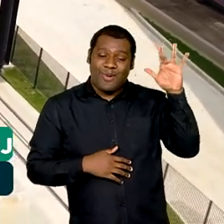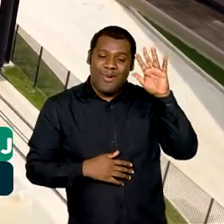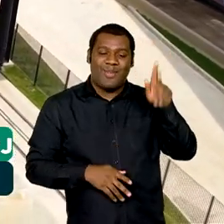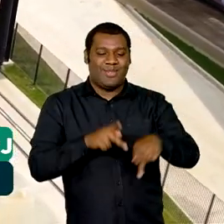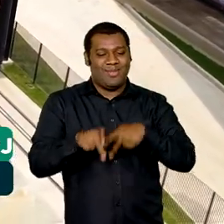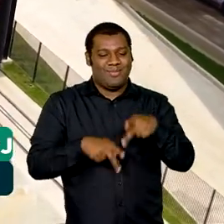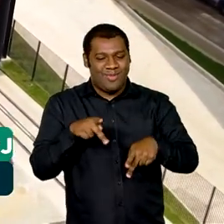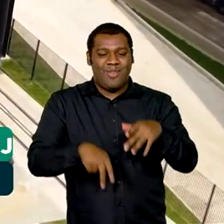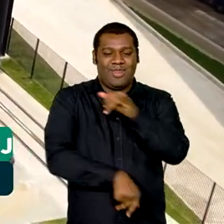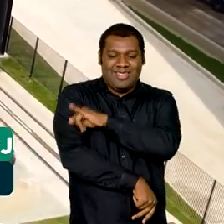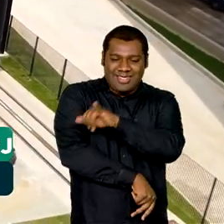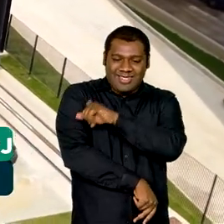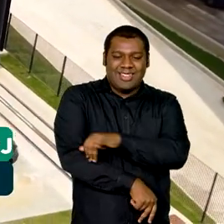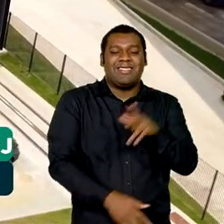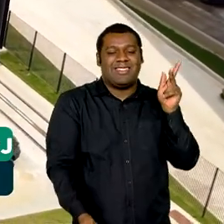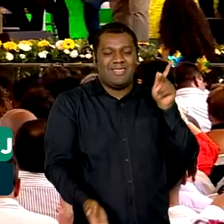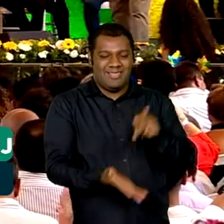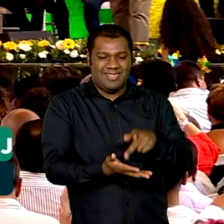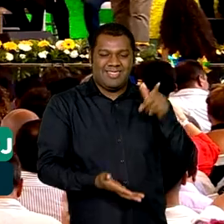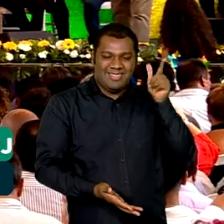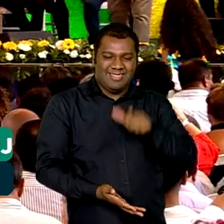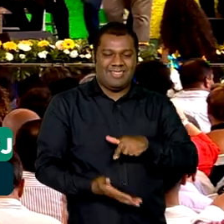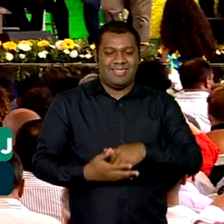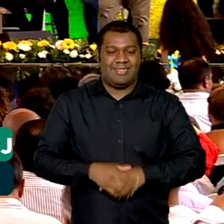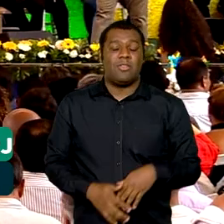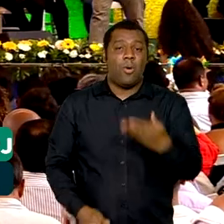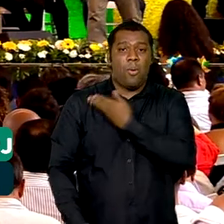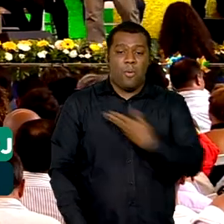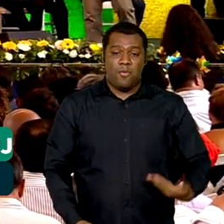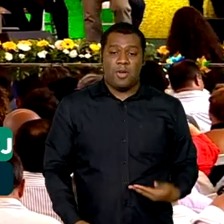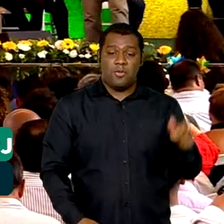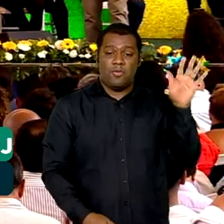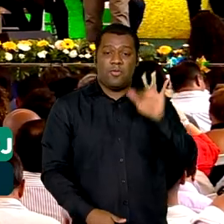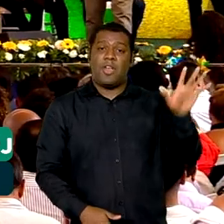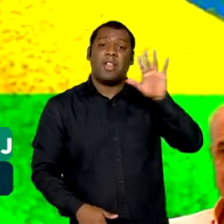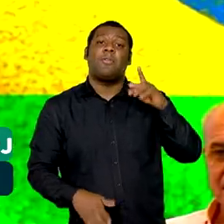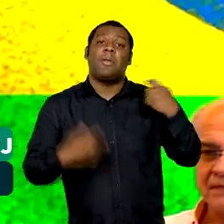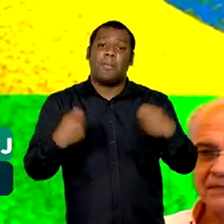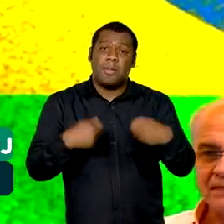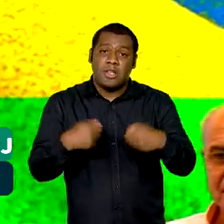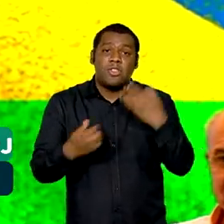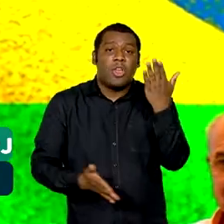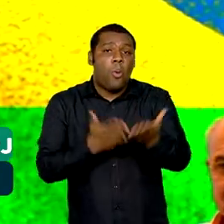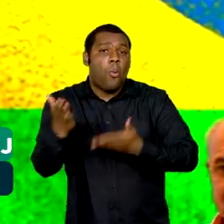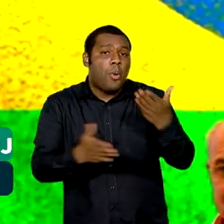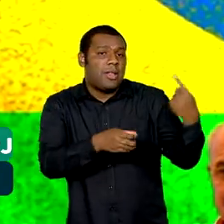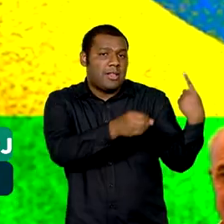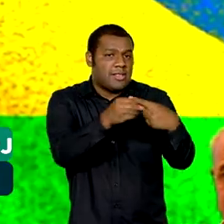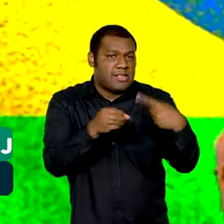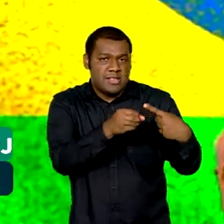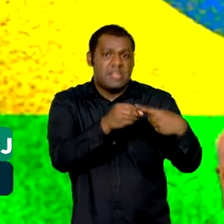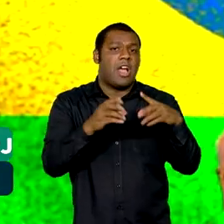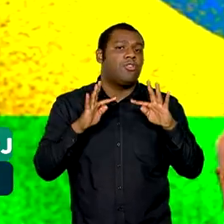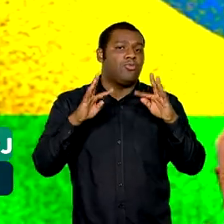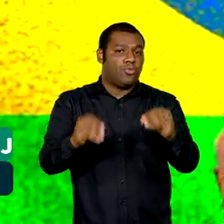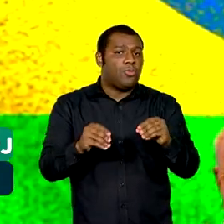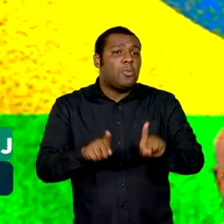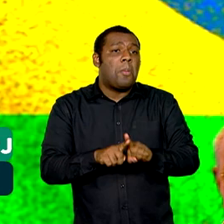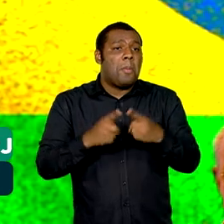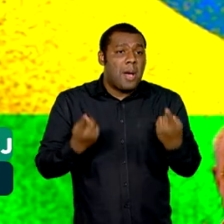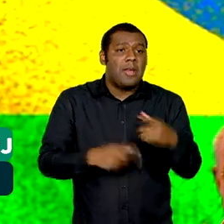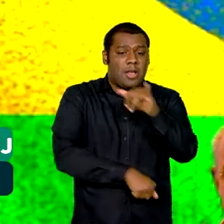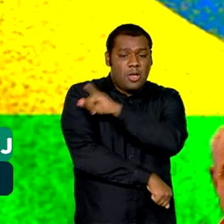dúvida, muita gentileza. O governo federal tem que cuidar de todas as cidades, mas o Rio de Janeiro